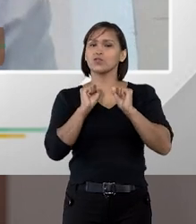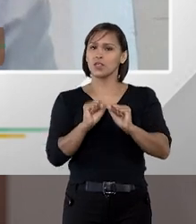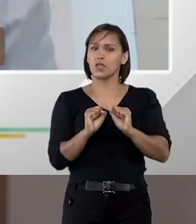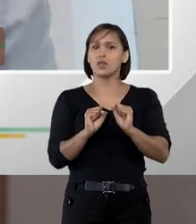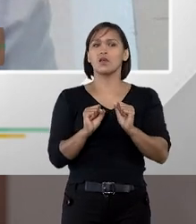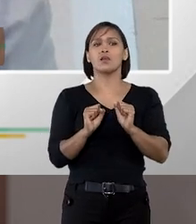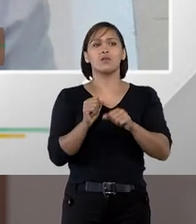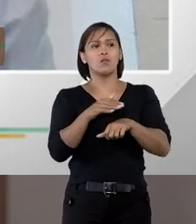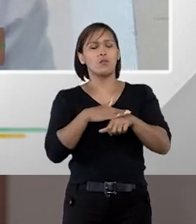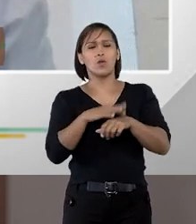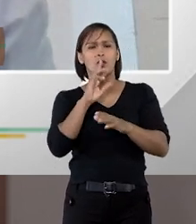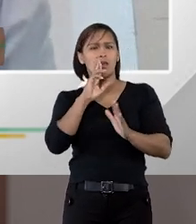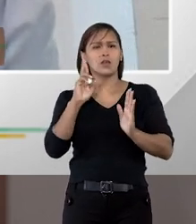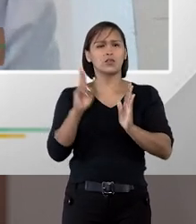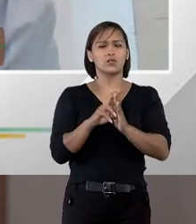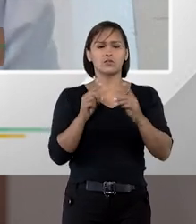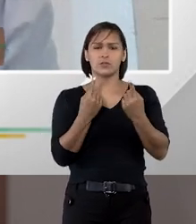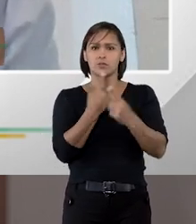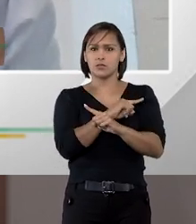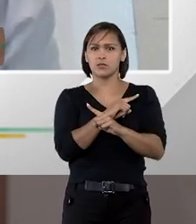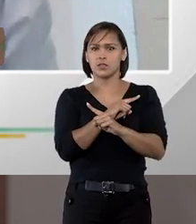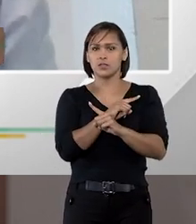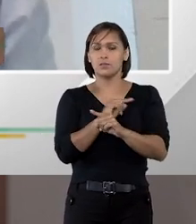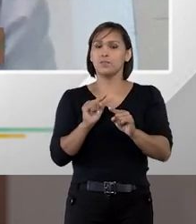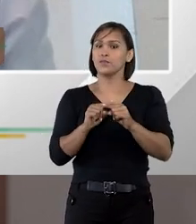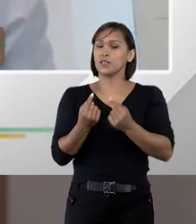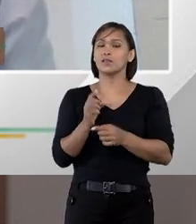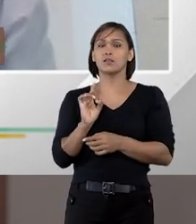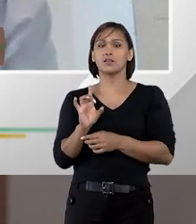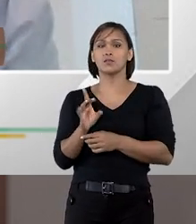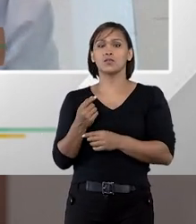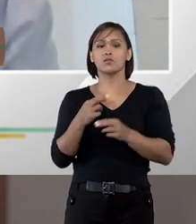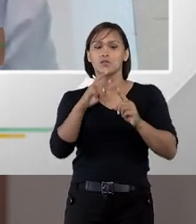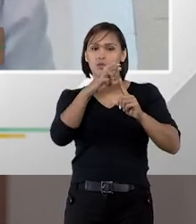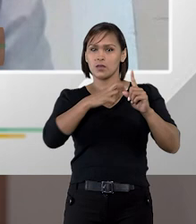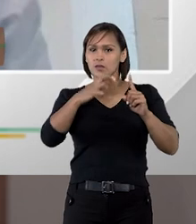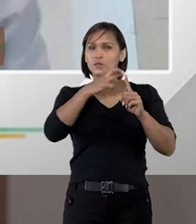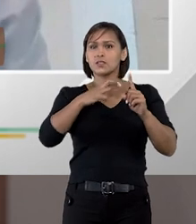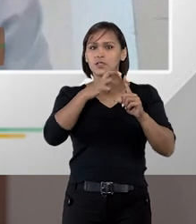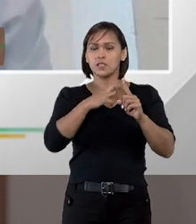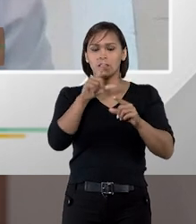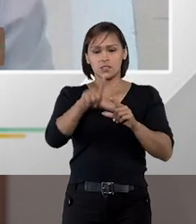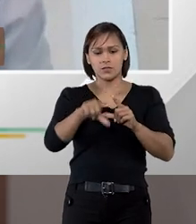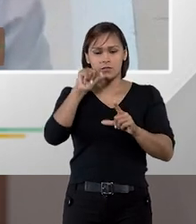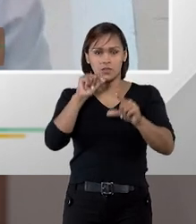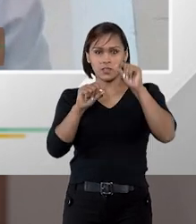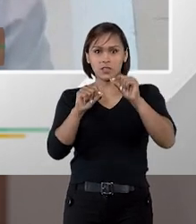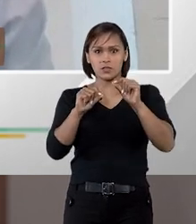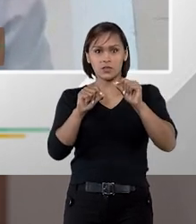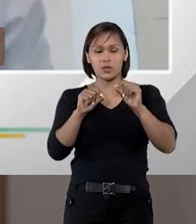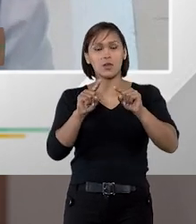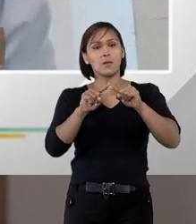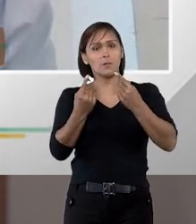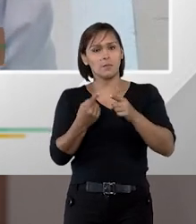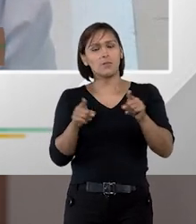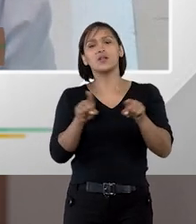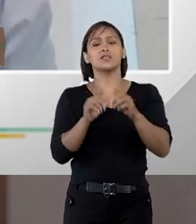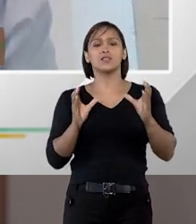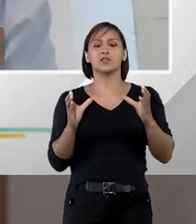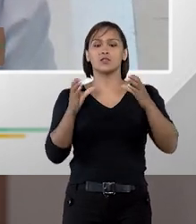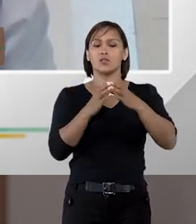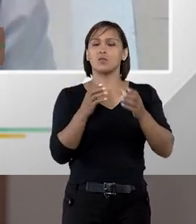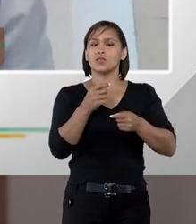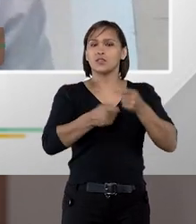que se pode resolver controvérsias então não somente a arbitragem que você seleciona um árbitro mas esse